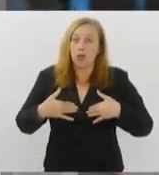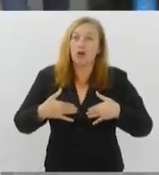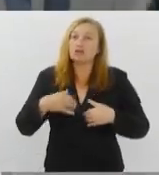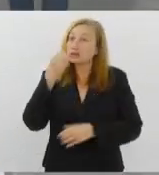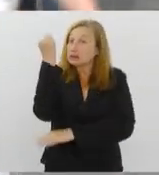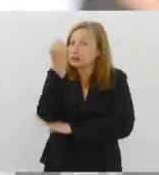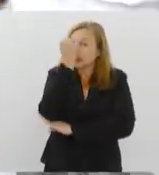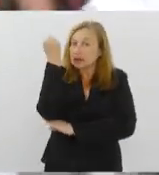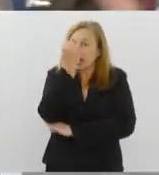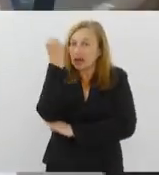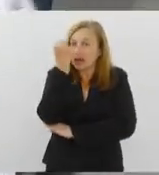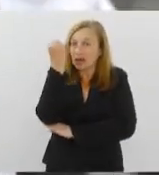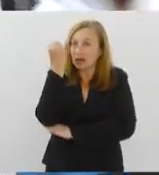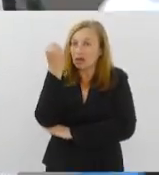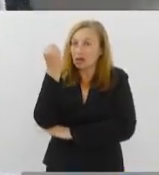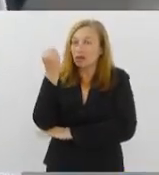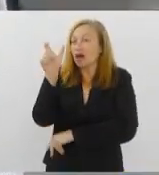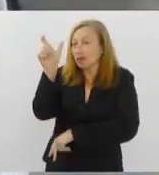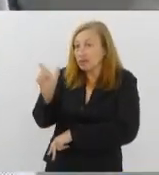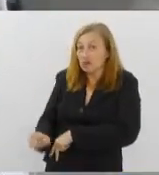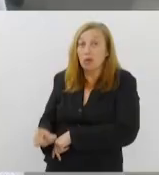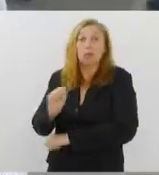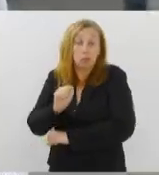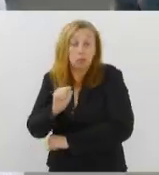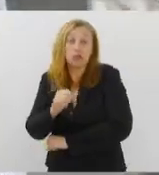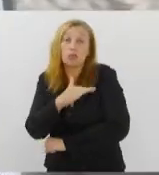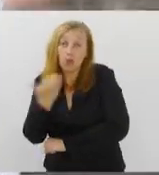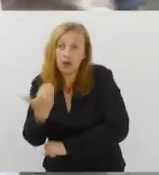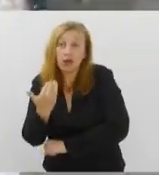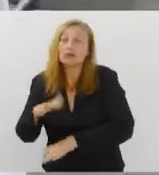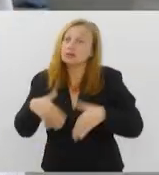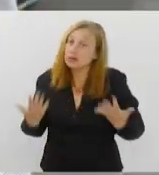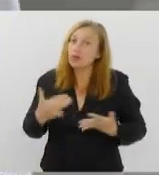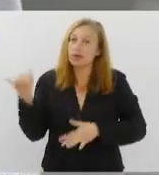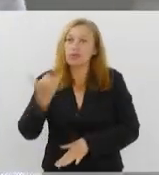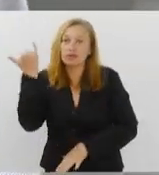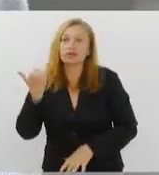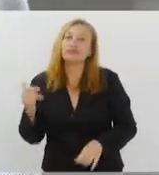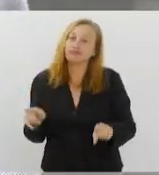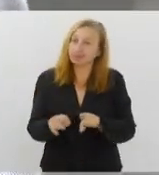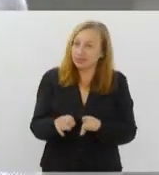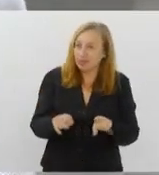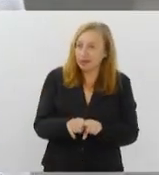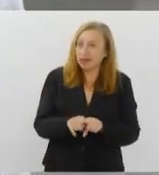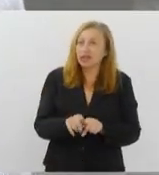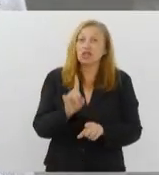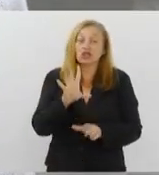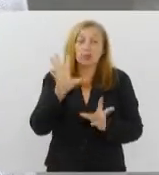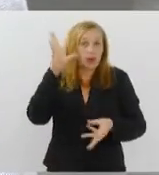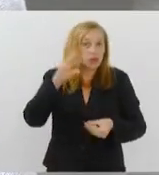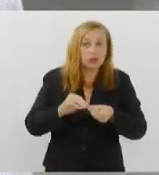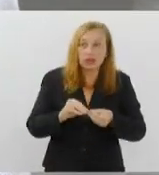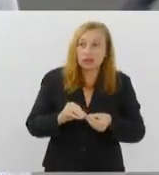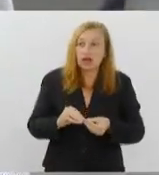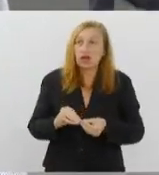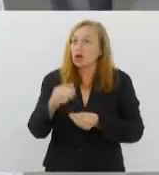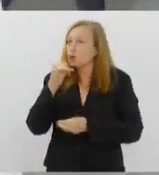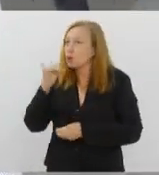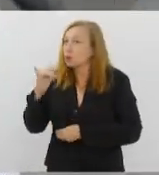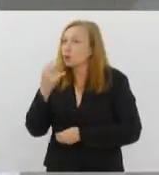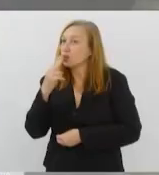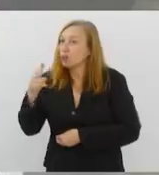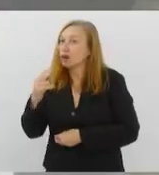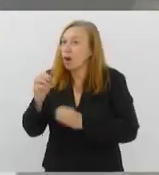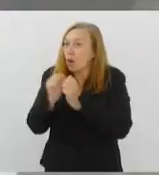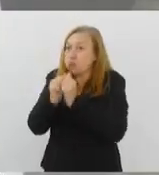leva o paciente ao óbito, né? Então, ela é extremamente importante. E, além de tudo, só para fechar essa fala, o cigarro eletrônico explode.